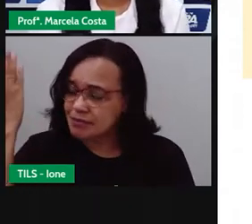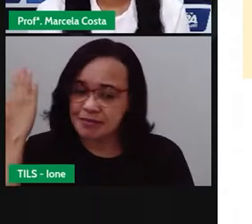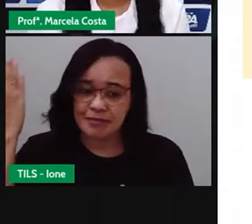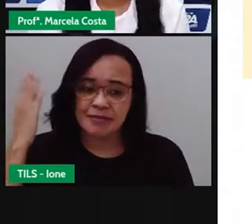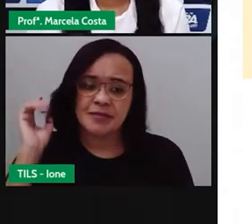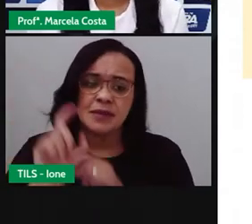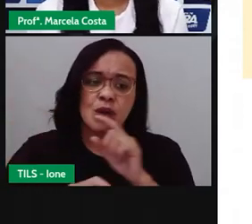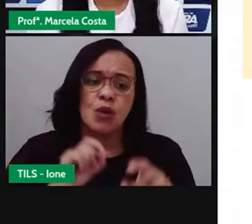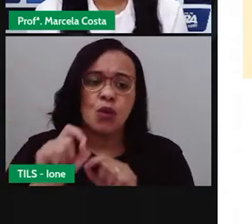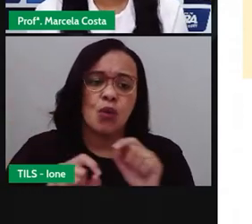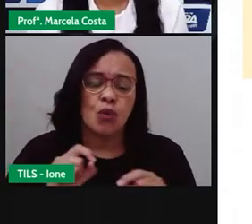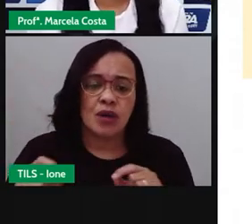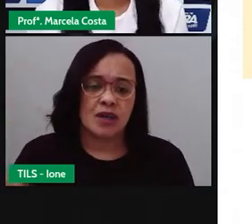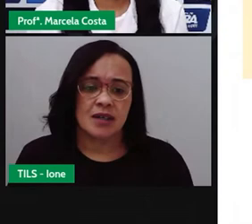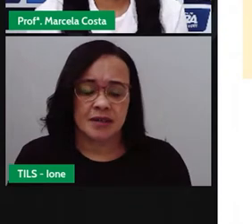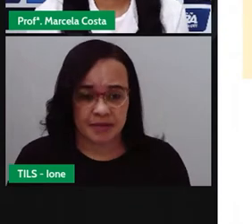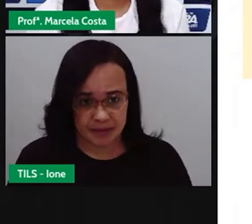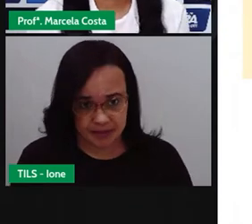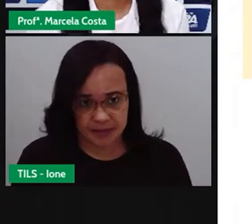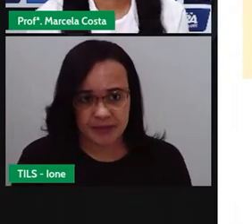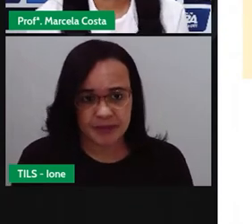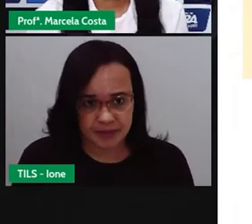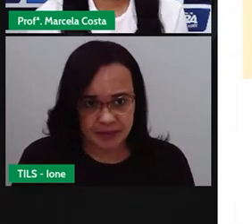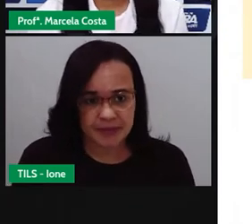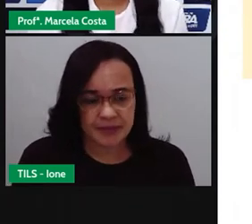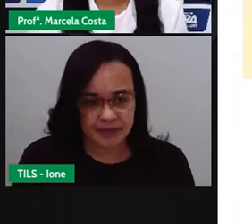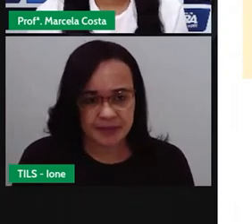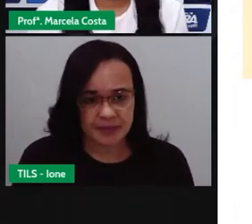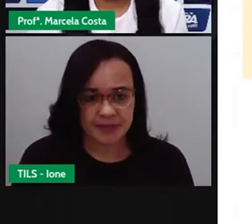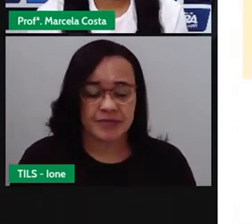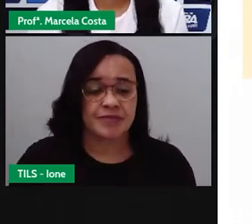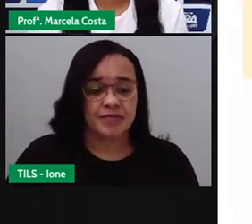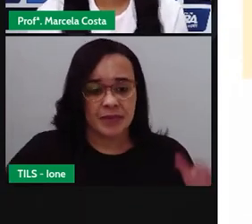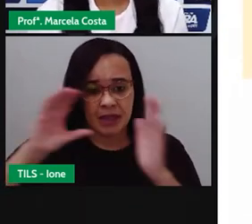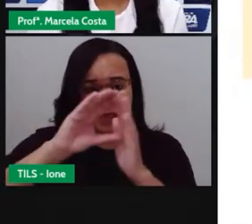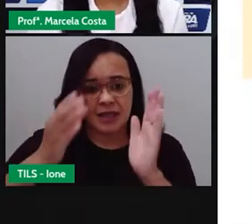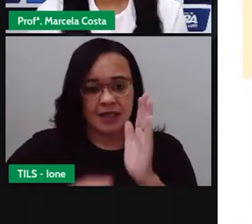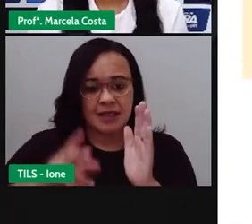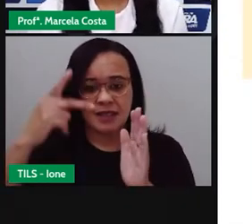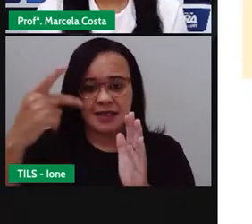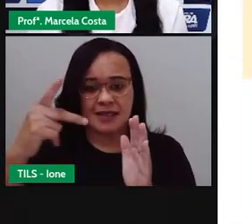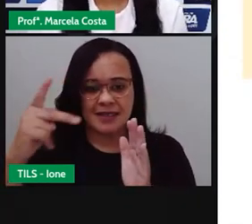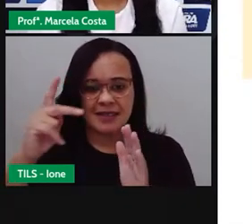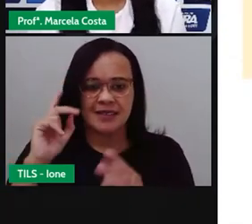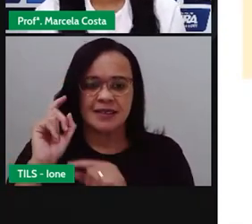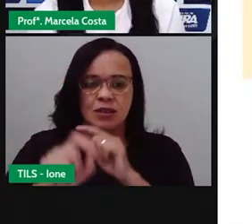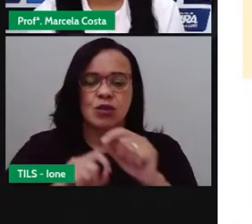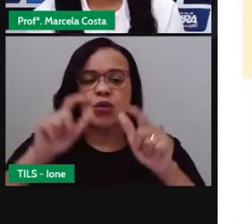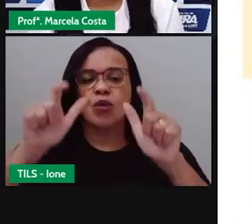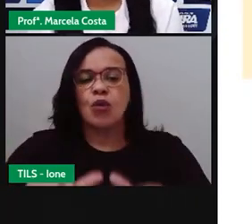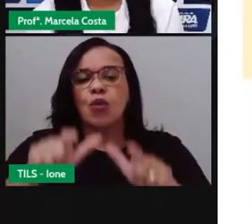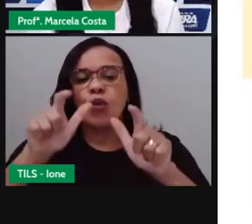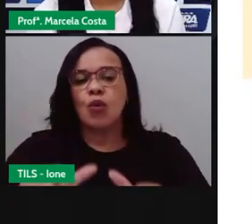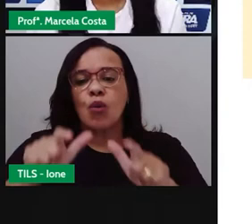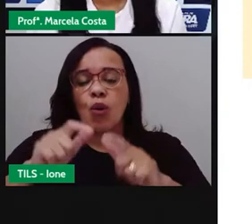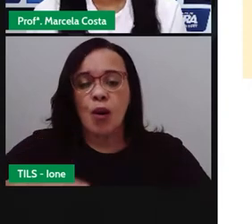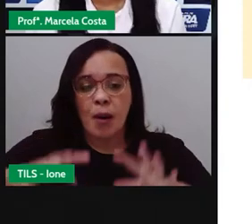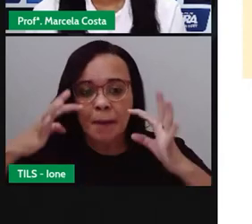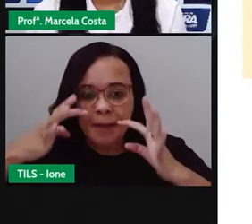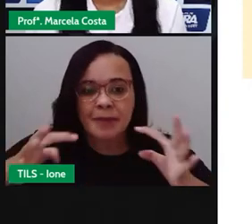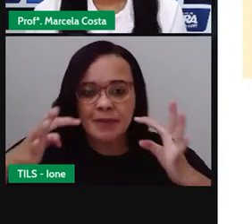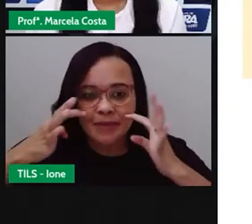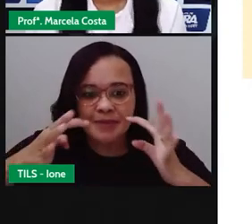que para ver localização em um lugar, para caracterizar esse lugar, a tem que estar atento